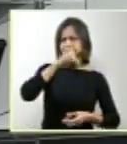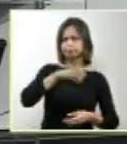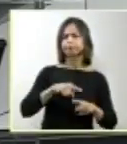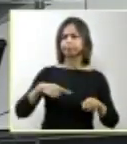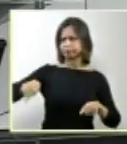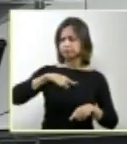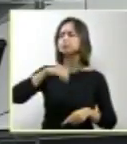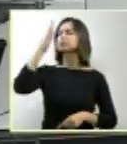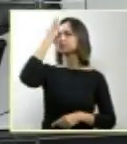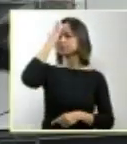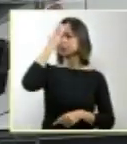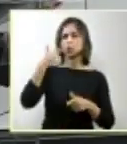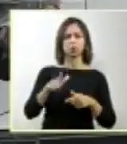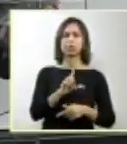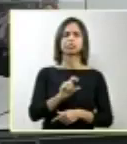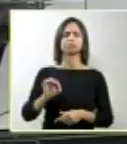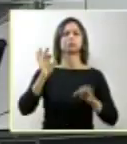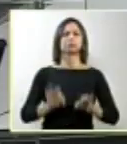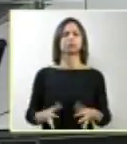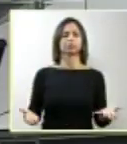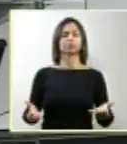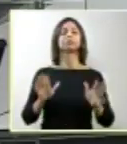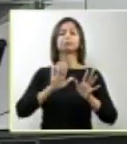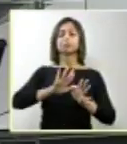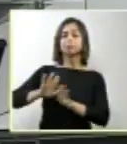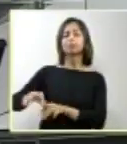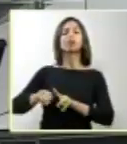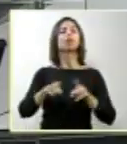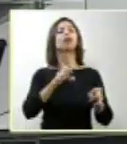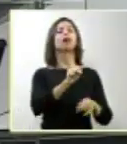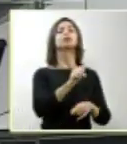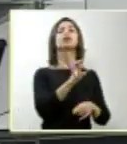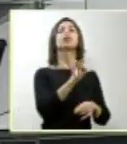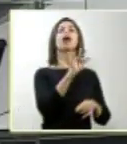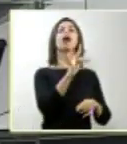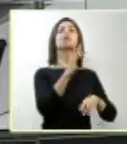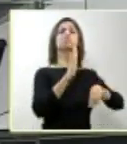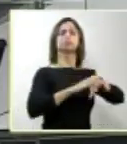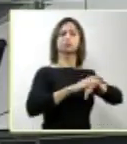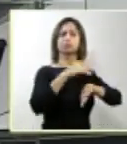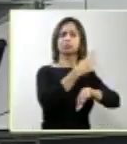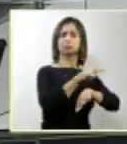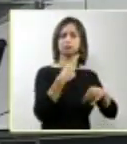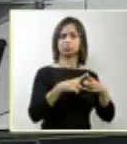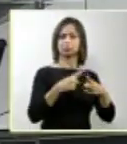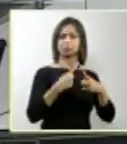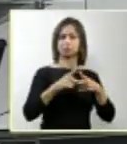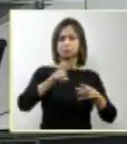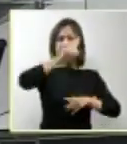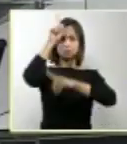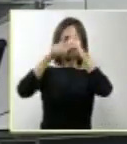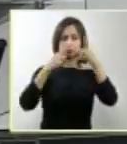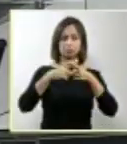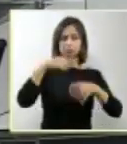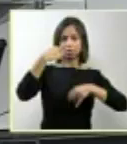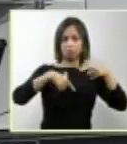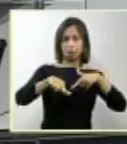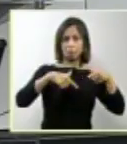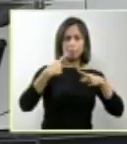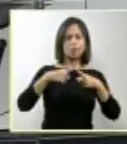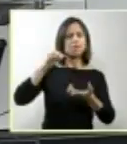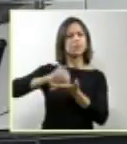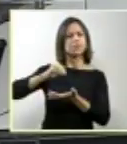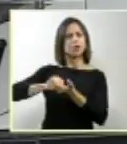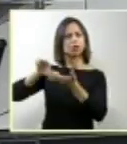justamente, em determinados momentos, Supremo ter que fazer o papel do Legislativo pela inoperância, ou pela morosidade, ou pela não ação